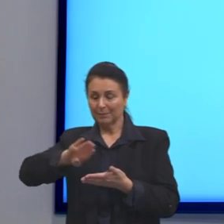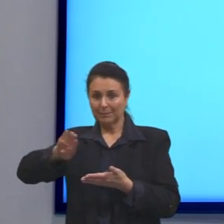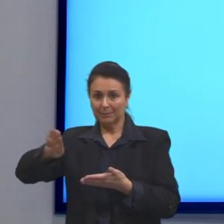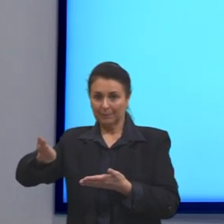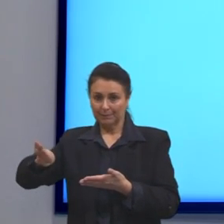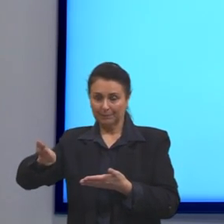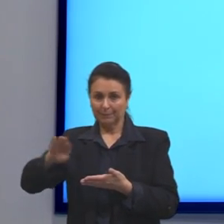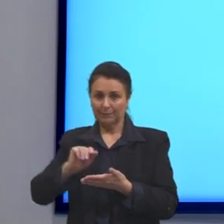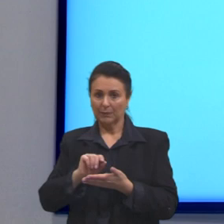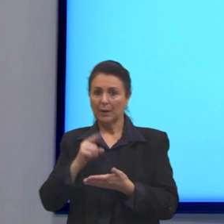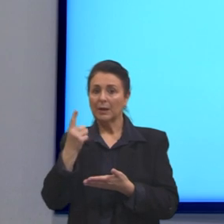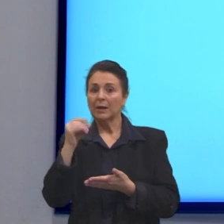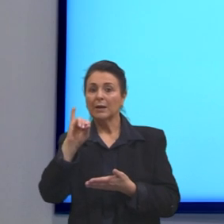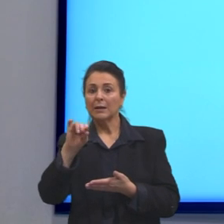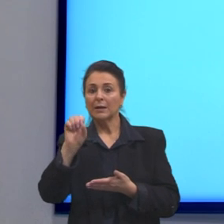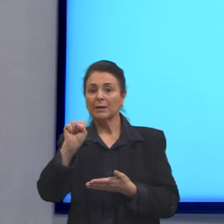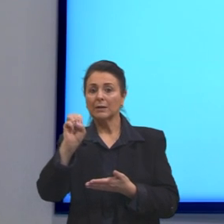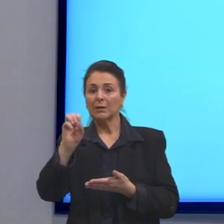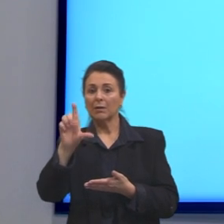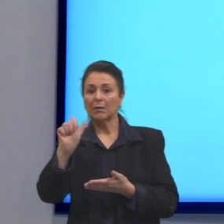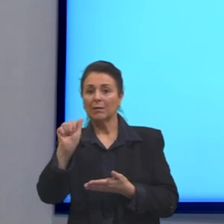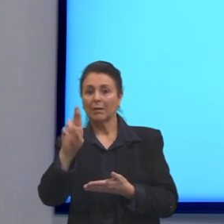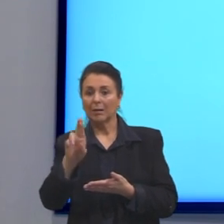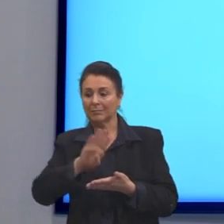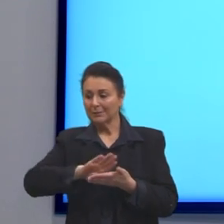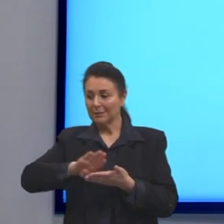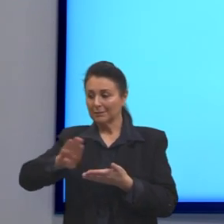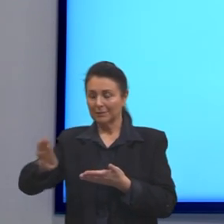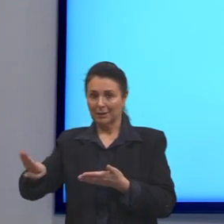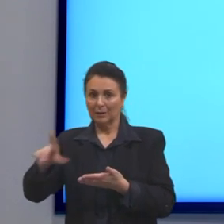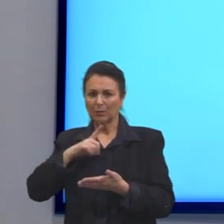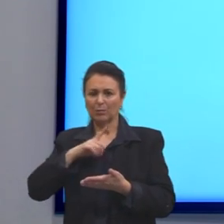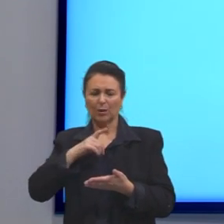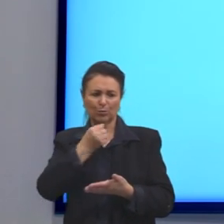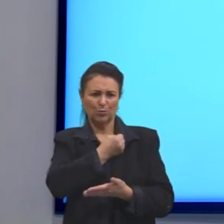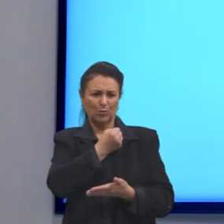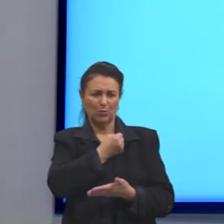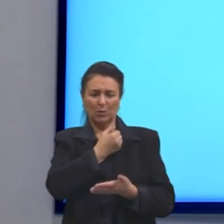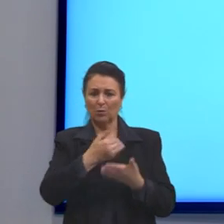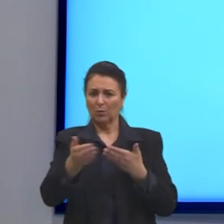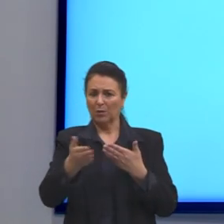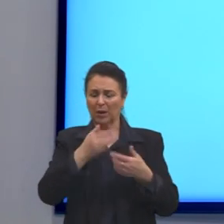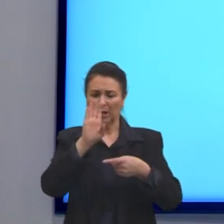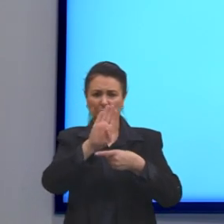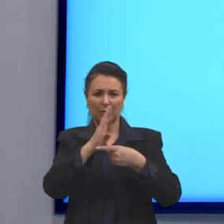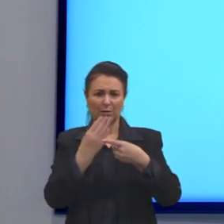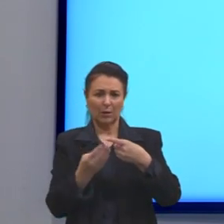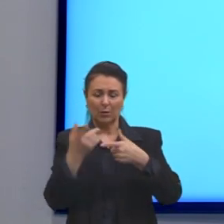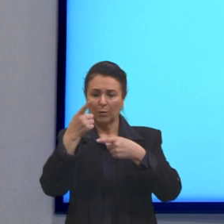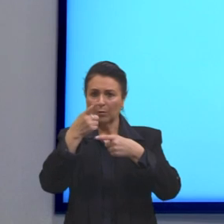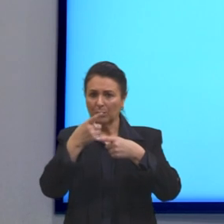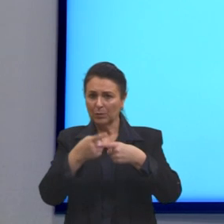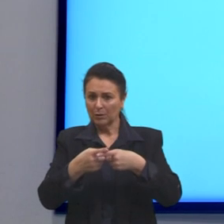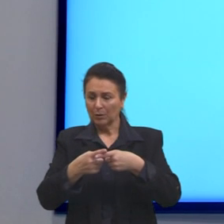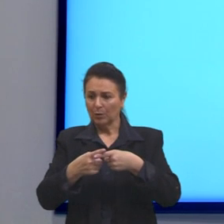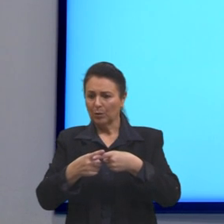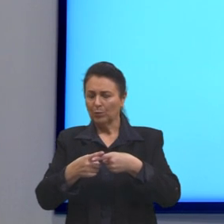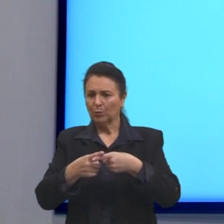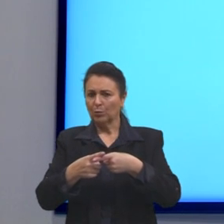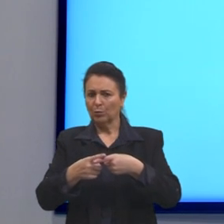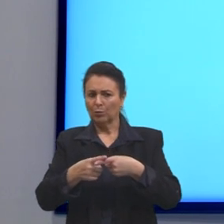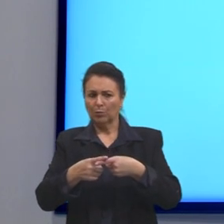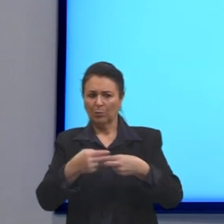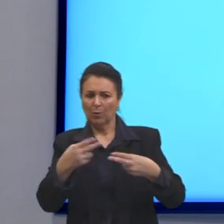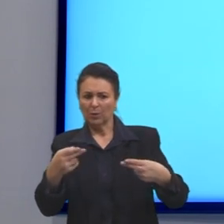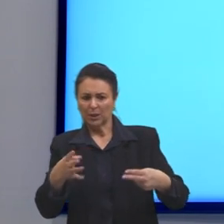Como assim isolar? Quando nós temos um número qualquer, ou uma fração, multiplicando uma variável, nós